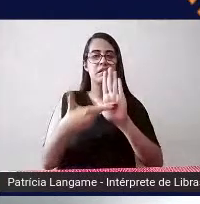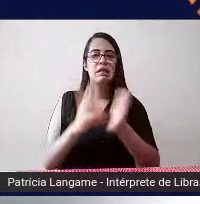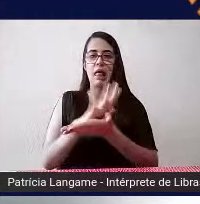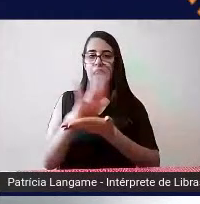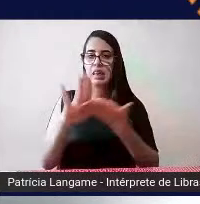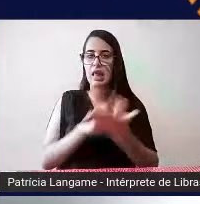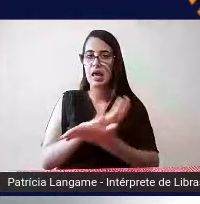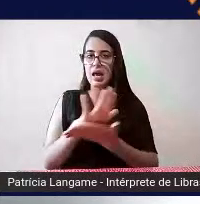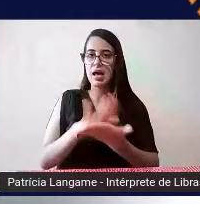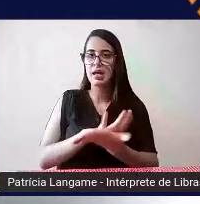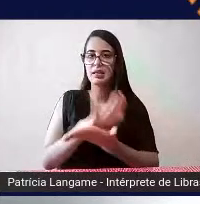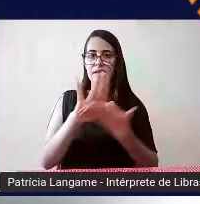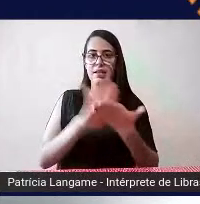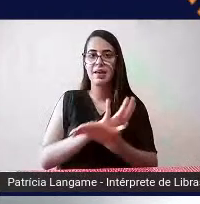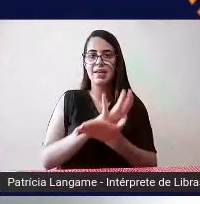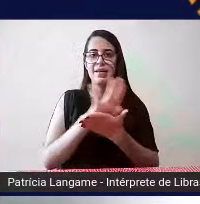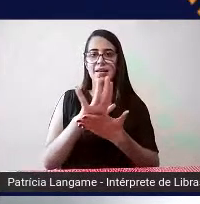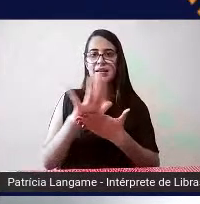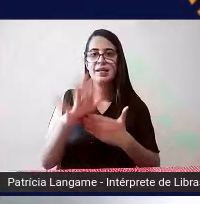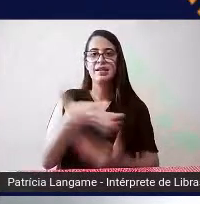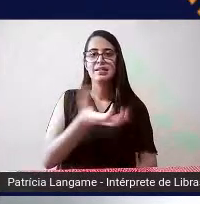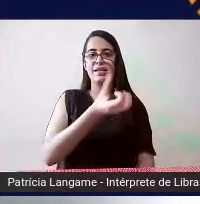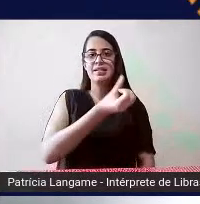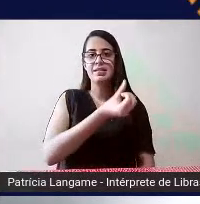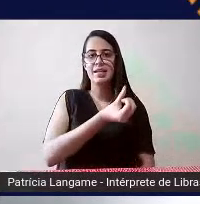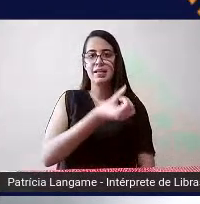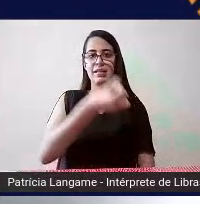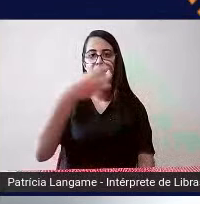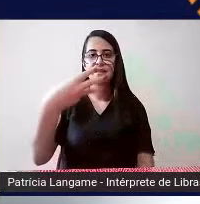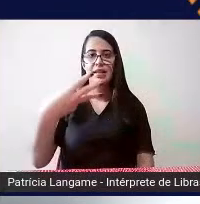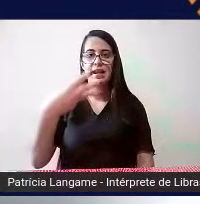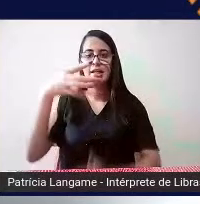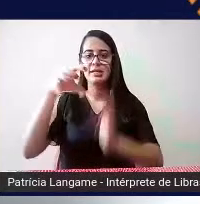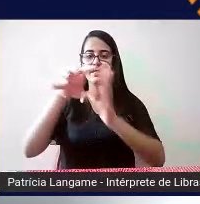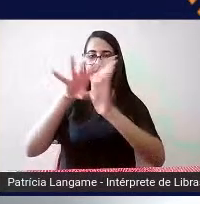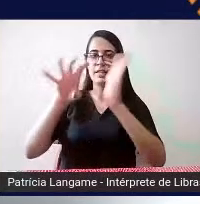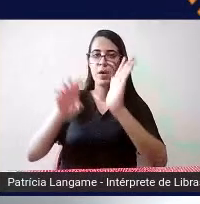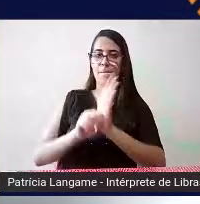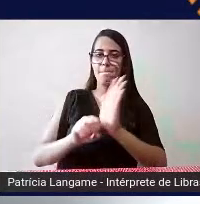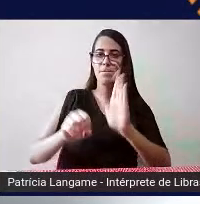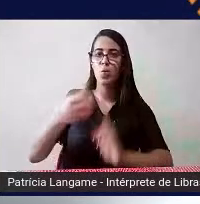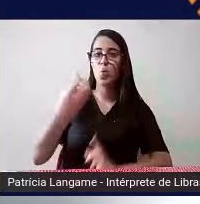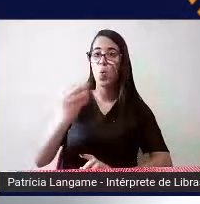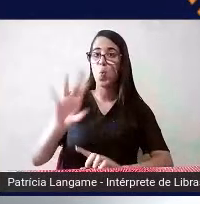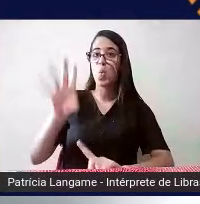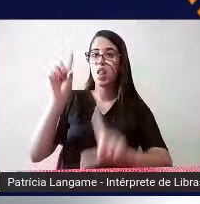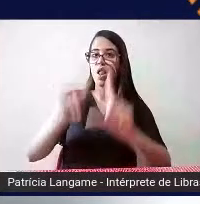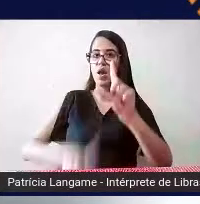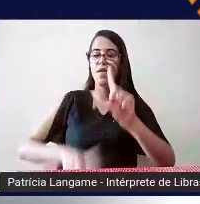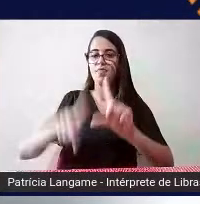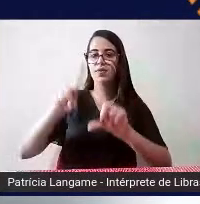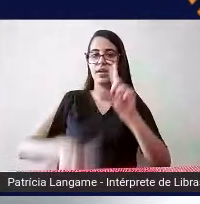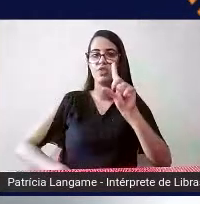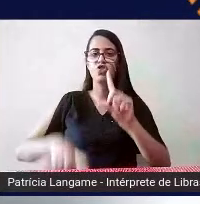sessenta e três símbolos ou letras pra se escrever com uma cela como a gente tem muito mais caractere do que